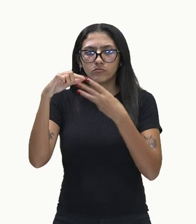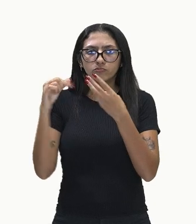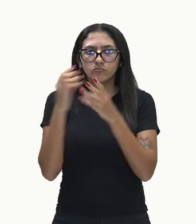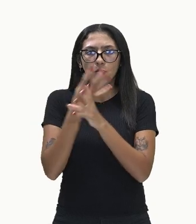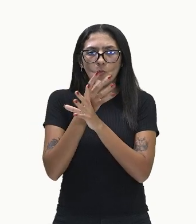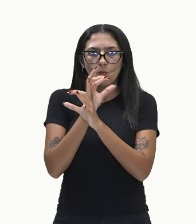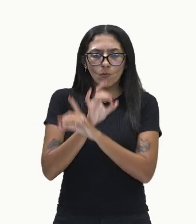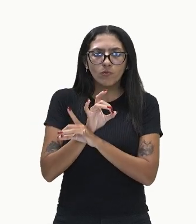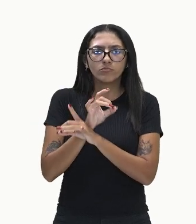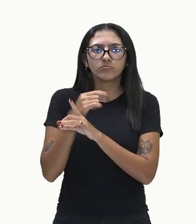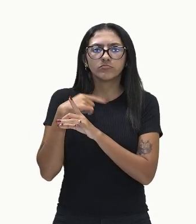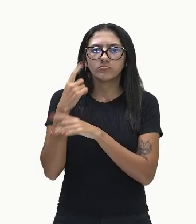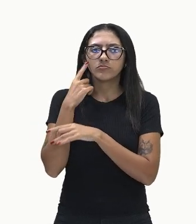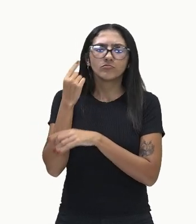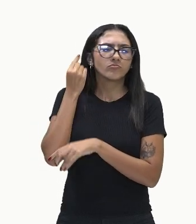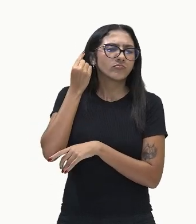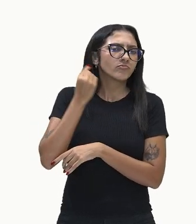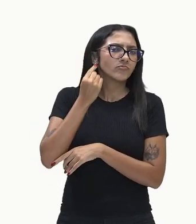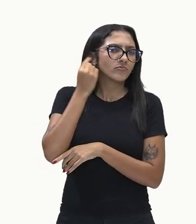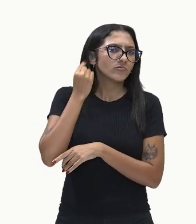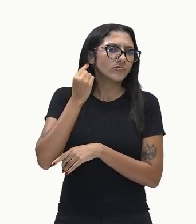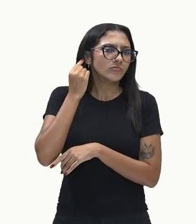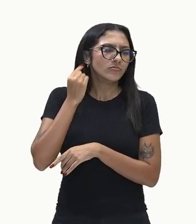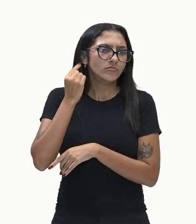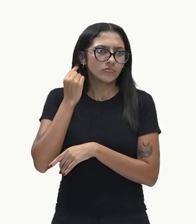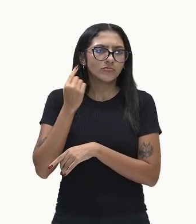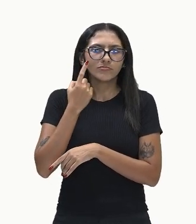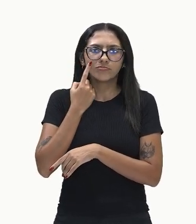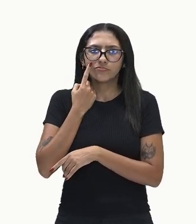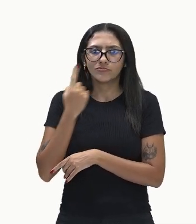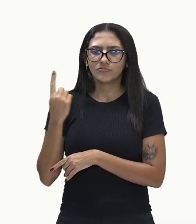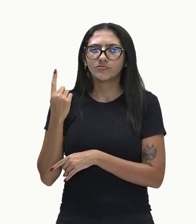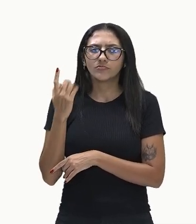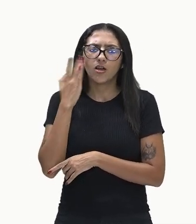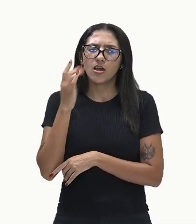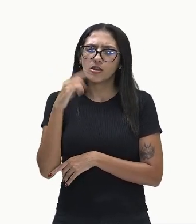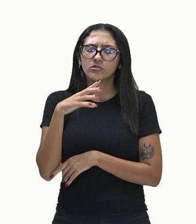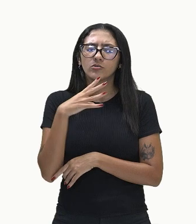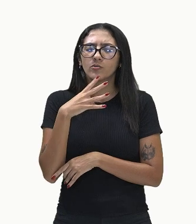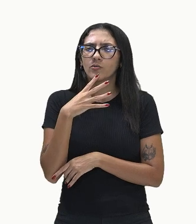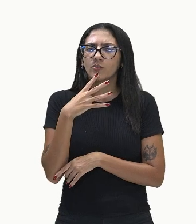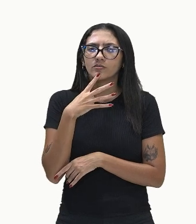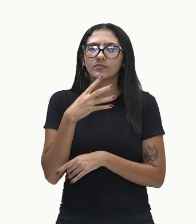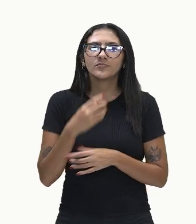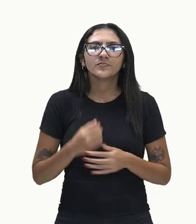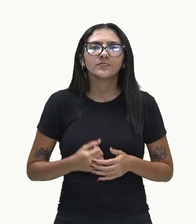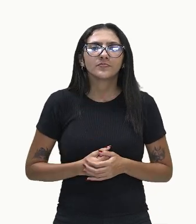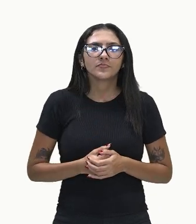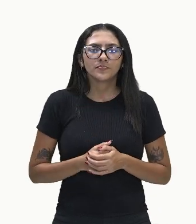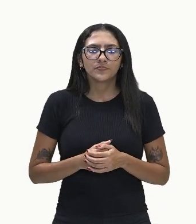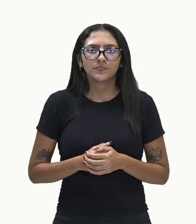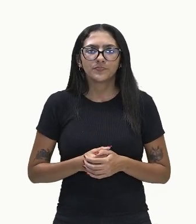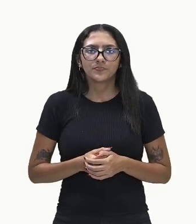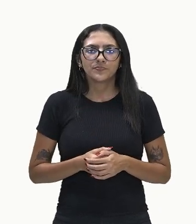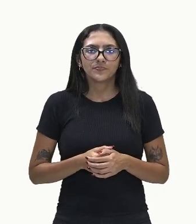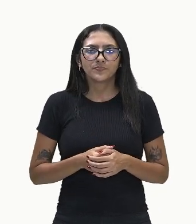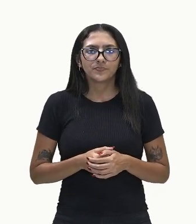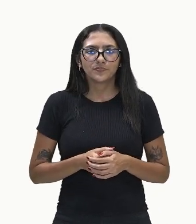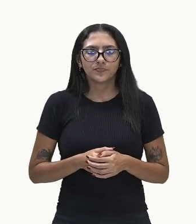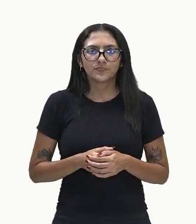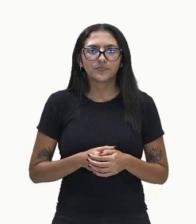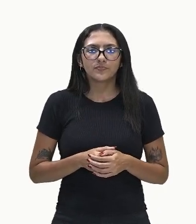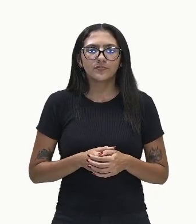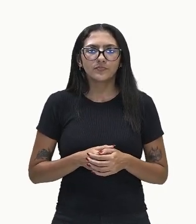voltas. um formato mesmo de caracol que eu creio que quase todo mundo conhece. E aí, as